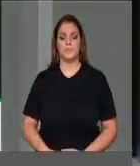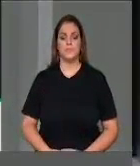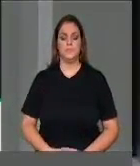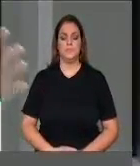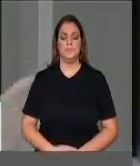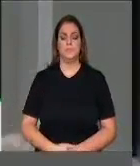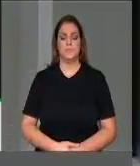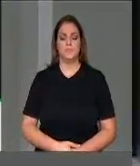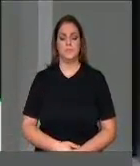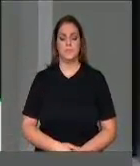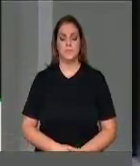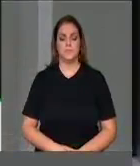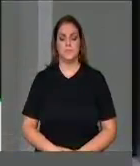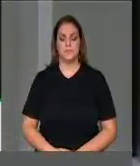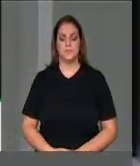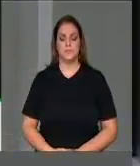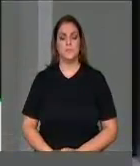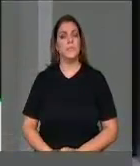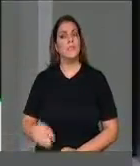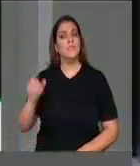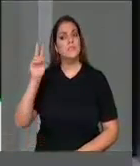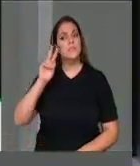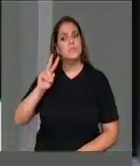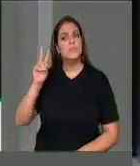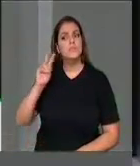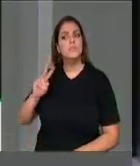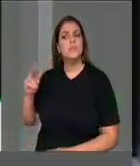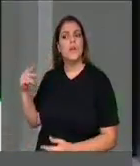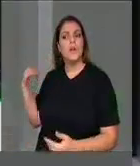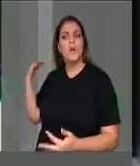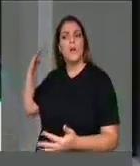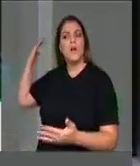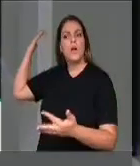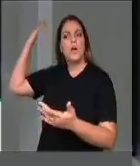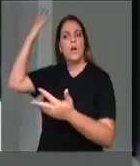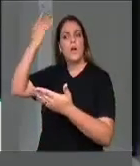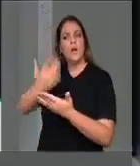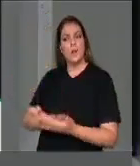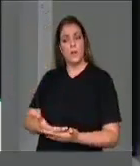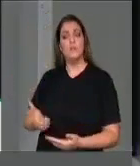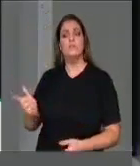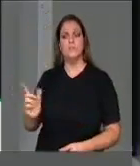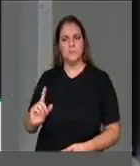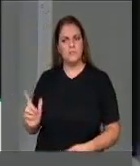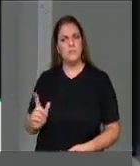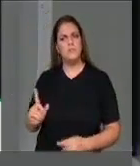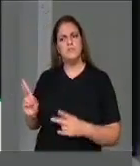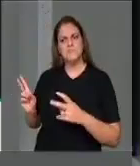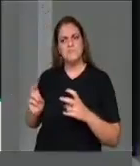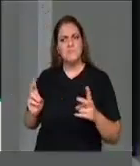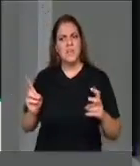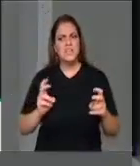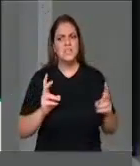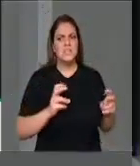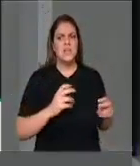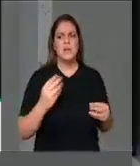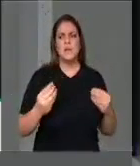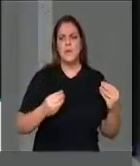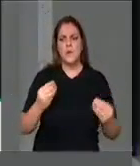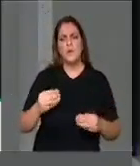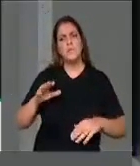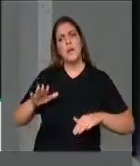Na história da civilização, são muitos os exemplos de intolerância religiosa,